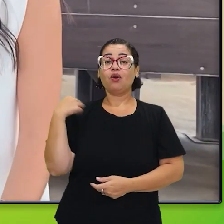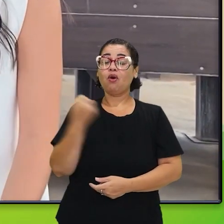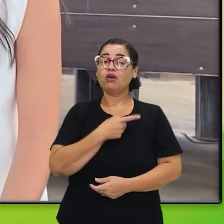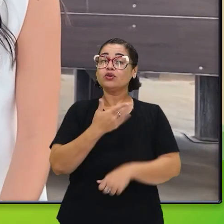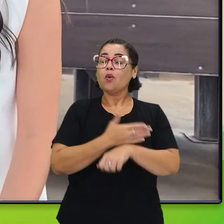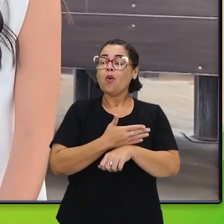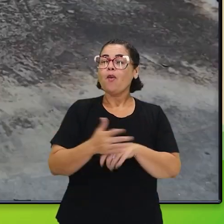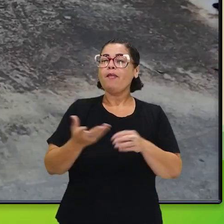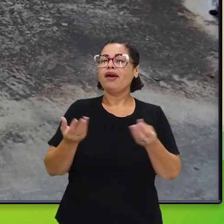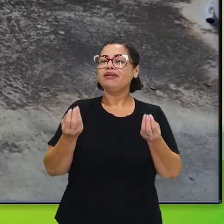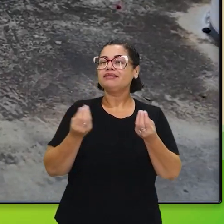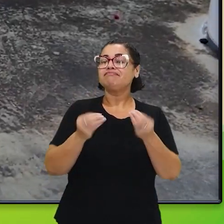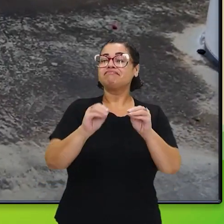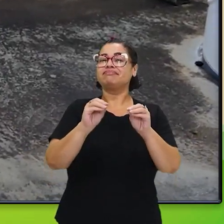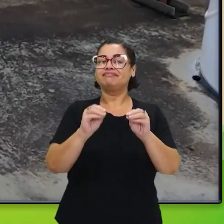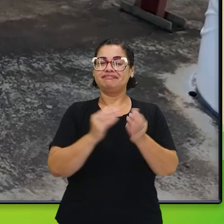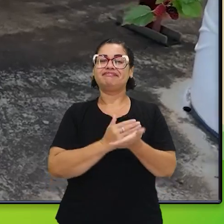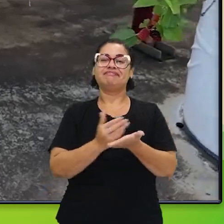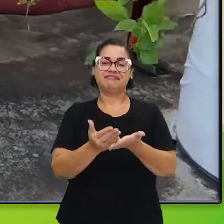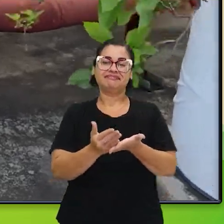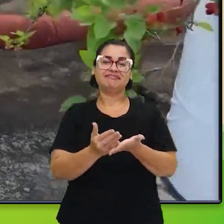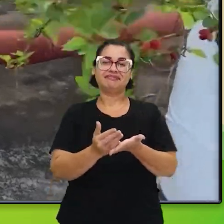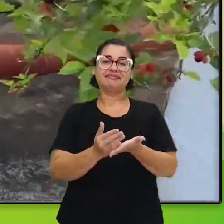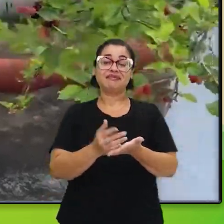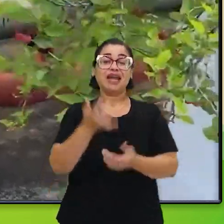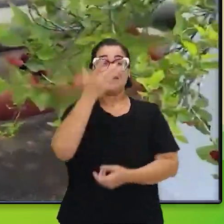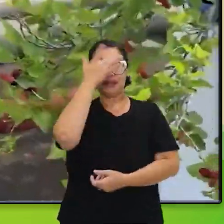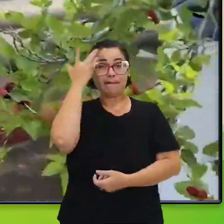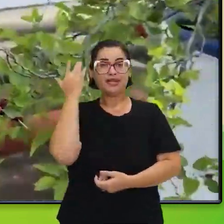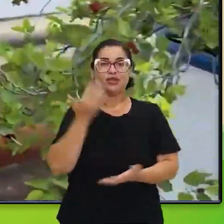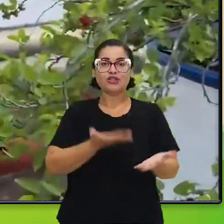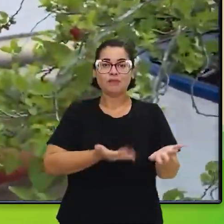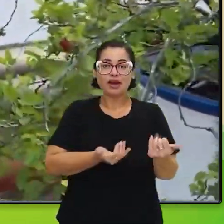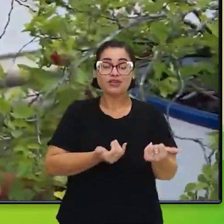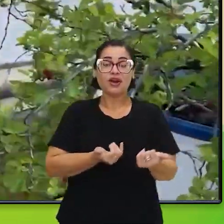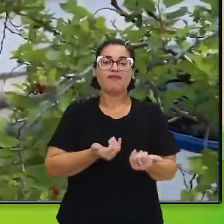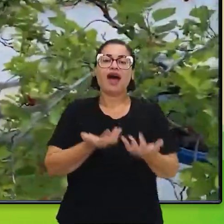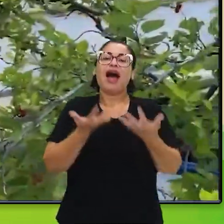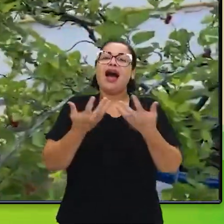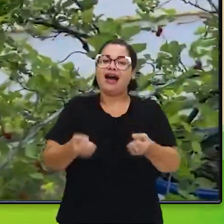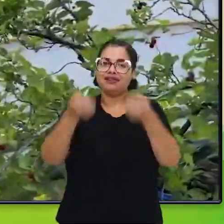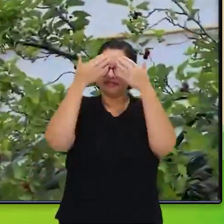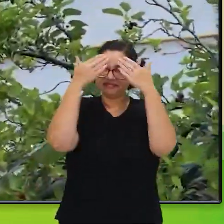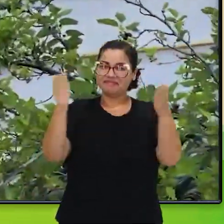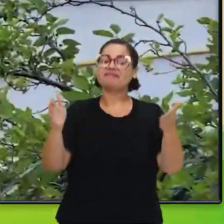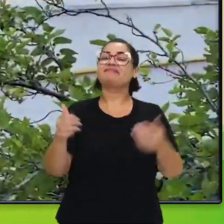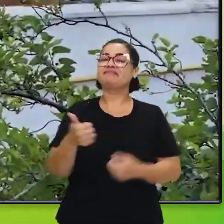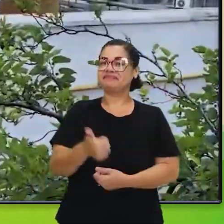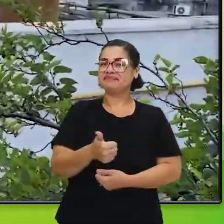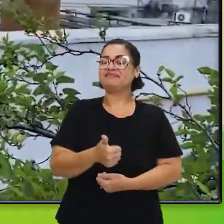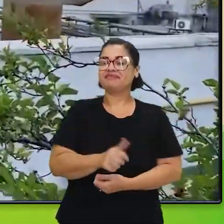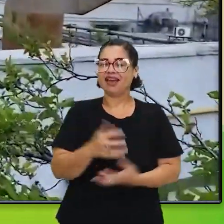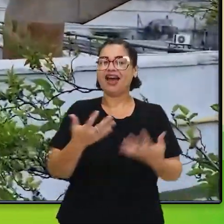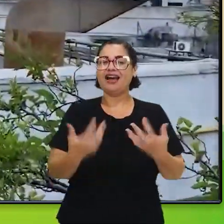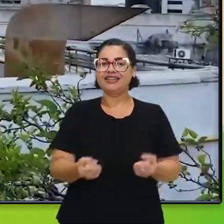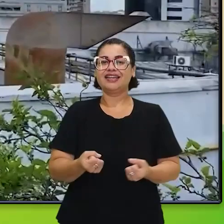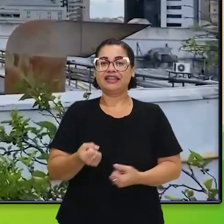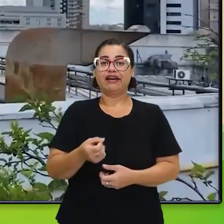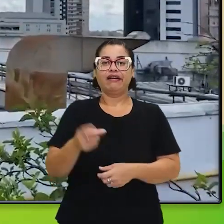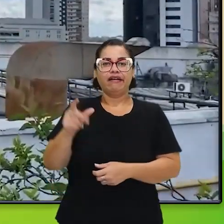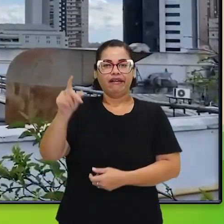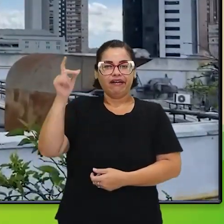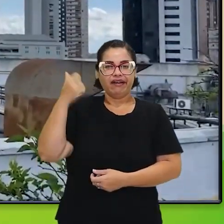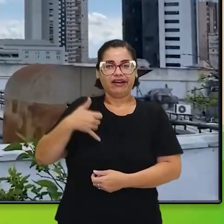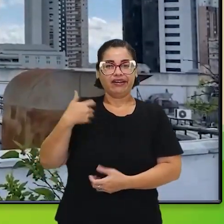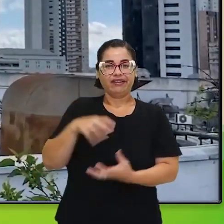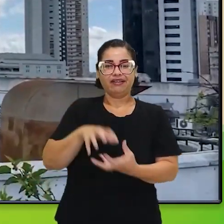de educação ambiental, que é uma cultura nova que a gente tá colocando ali, né? Então, as pessoas mais novas têm